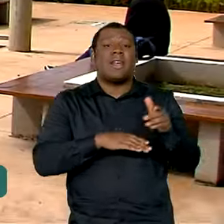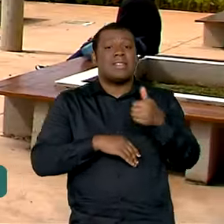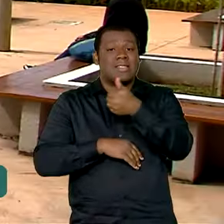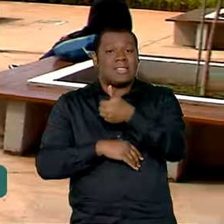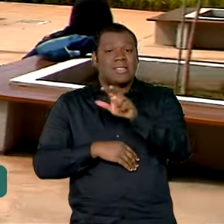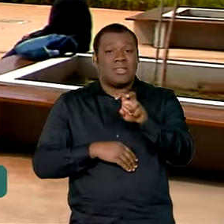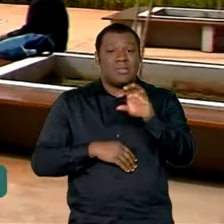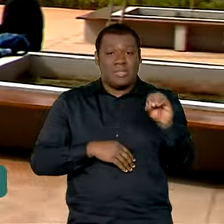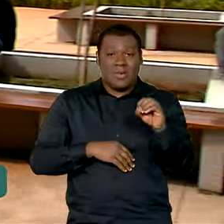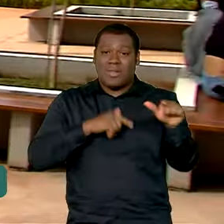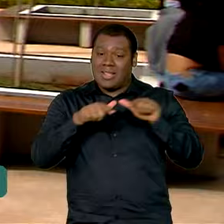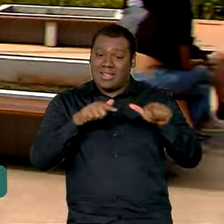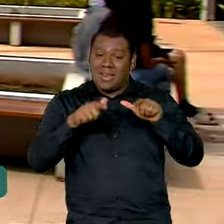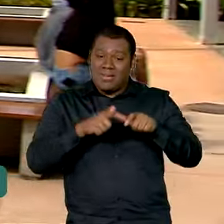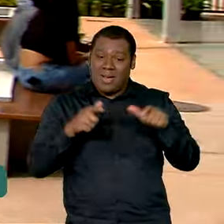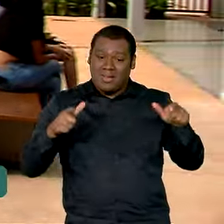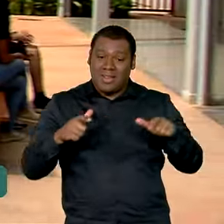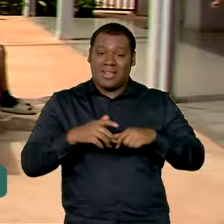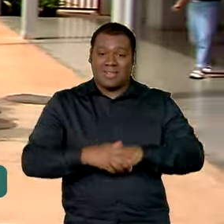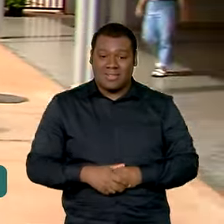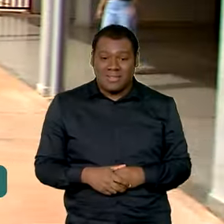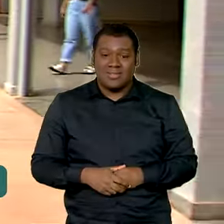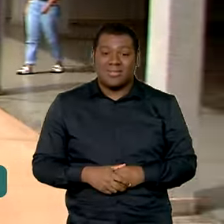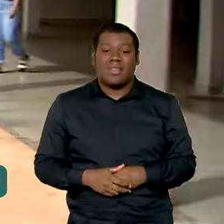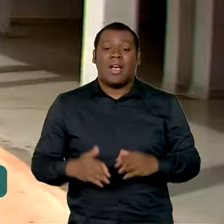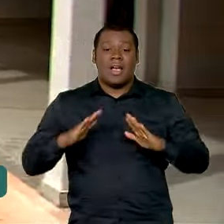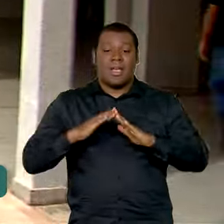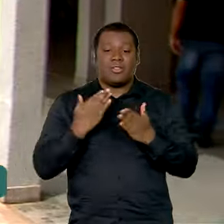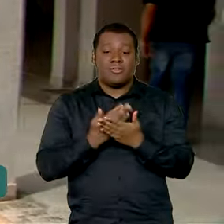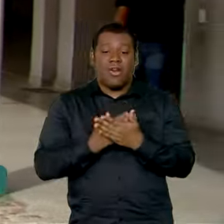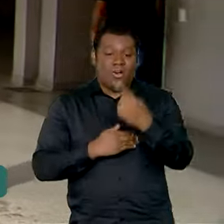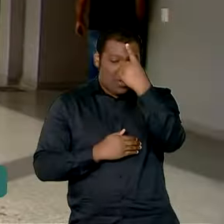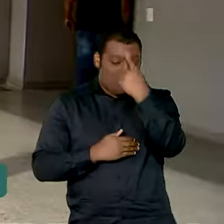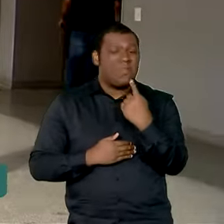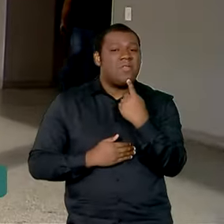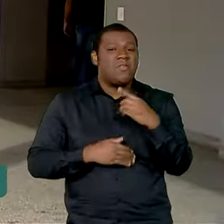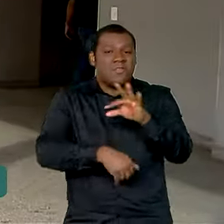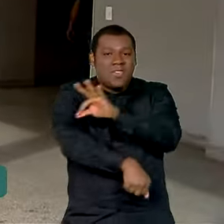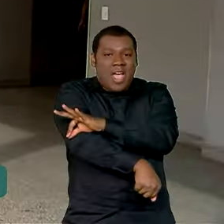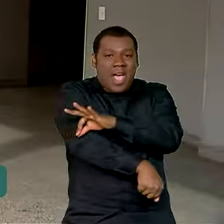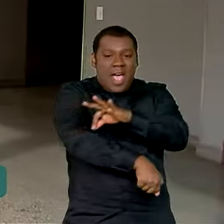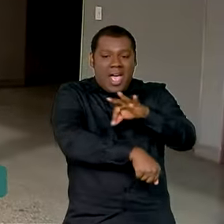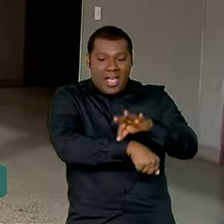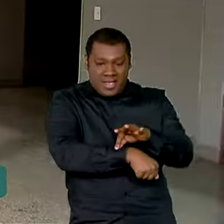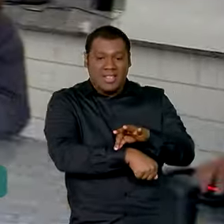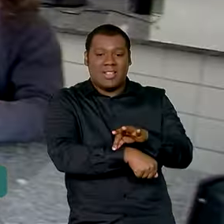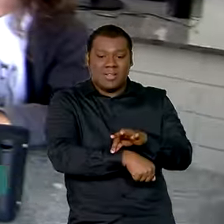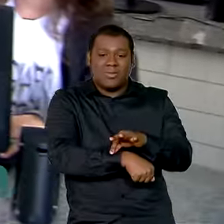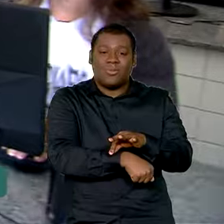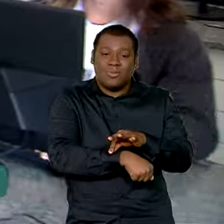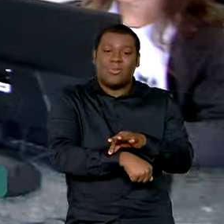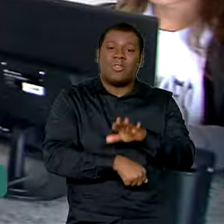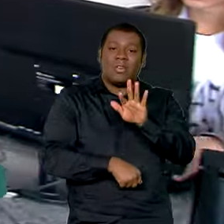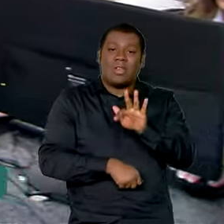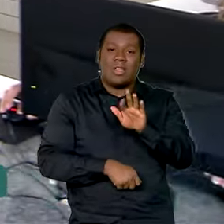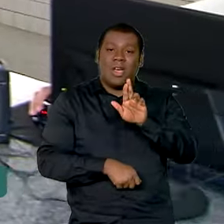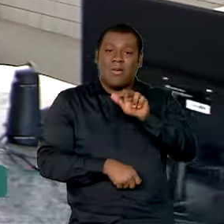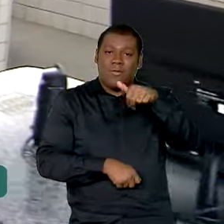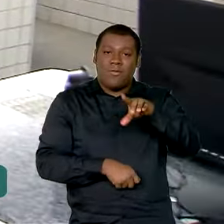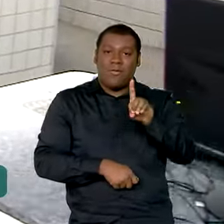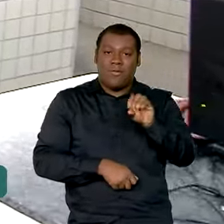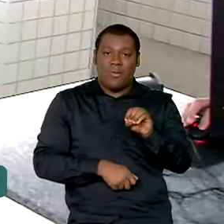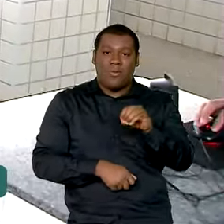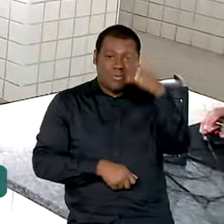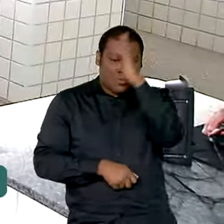escola, construída do zero, segue o padrão arquitetônico estabelecido pelo Fundo Nacional da Educação.